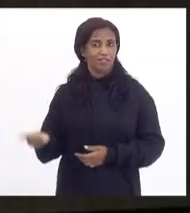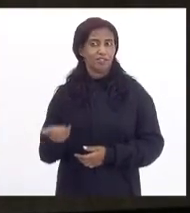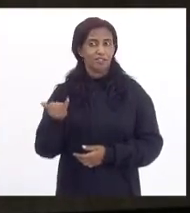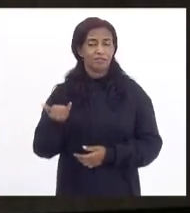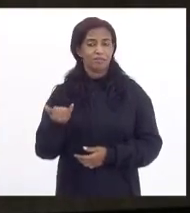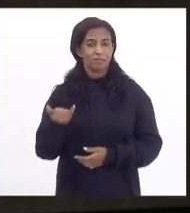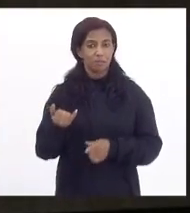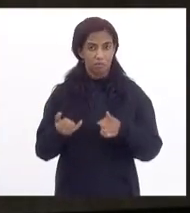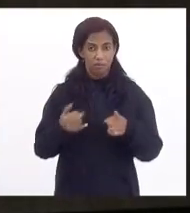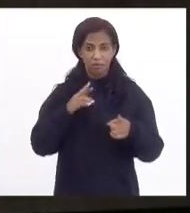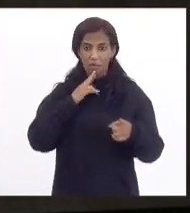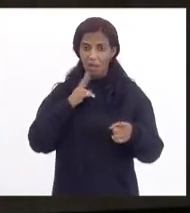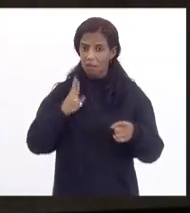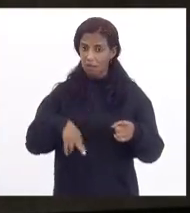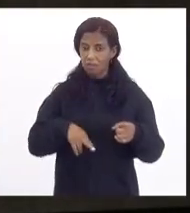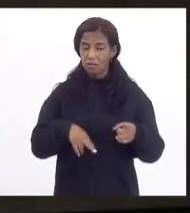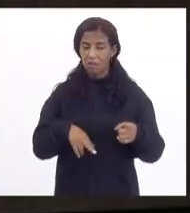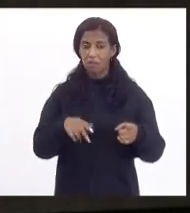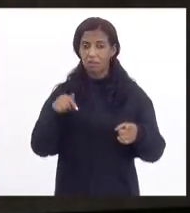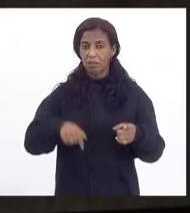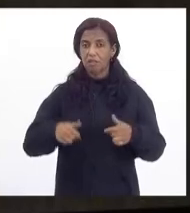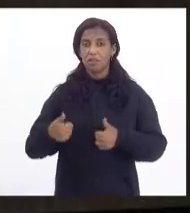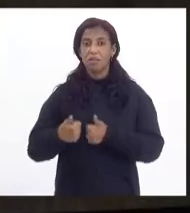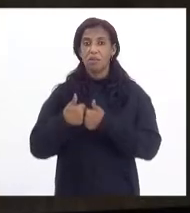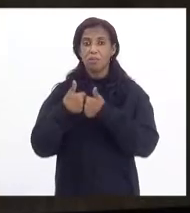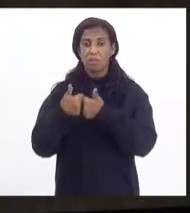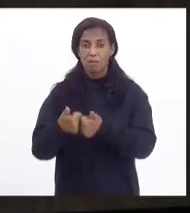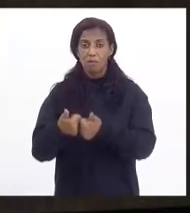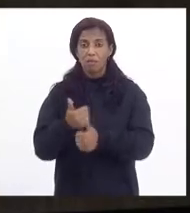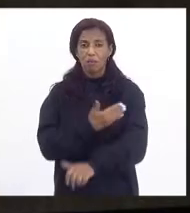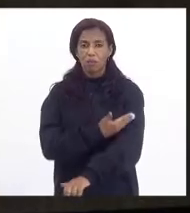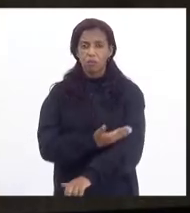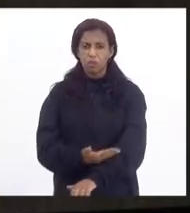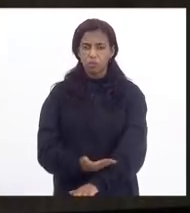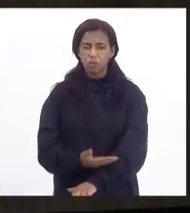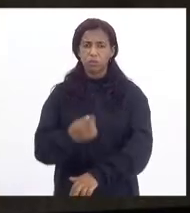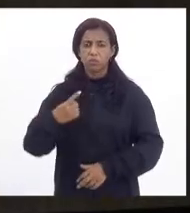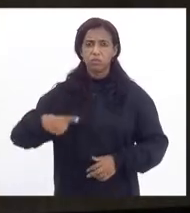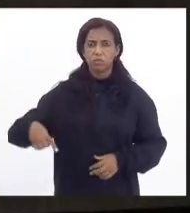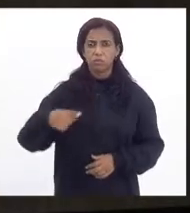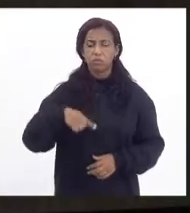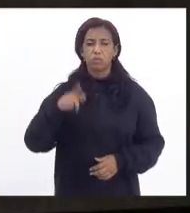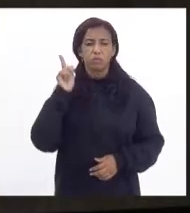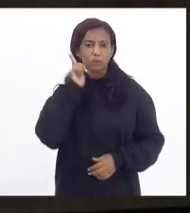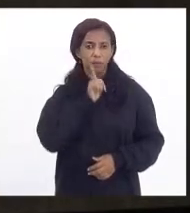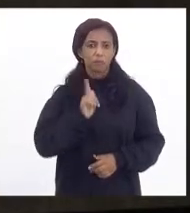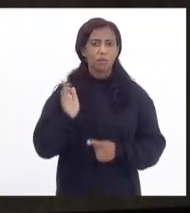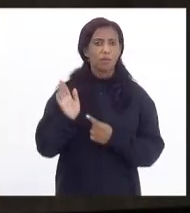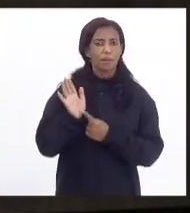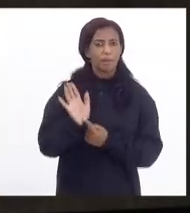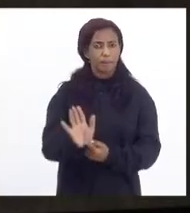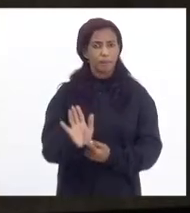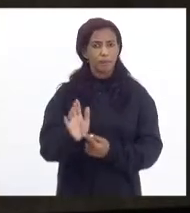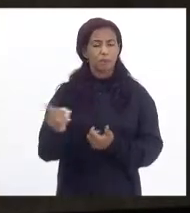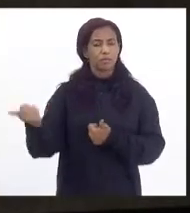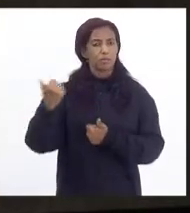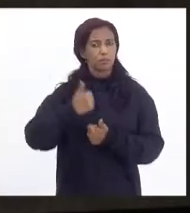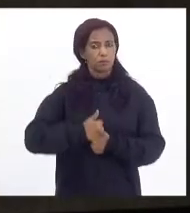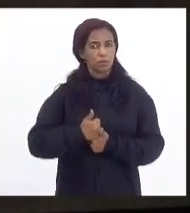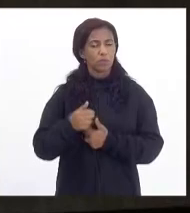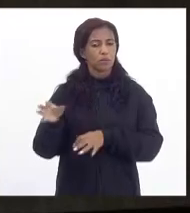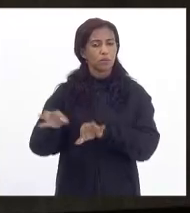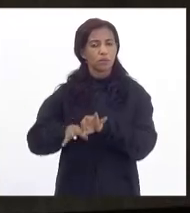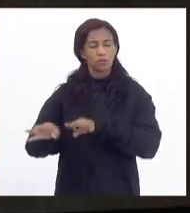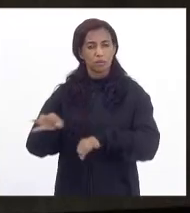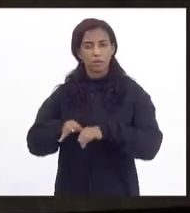O deputado Luiz Paulo tem razão. Aliás, este é o melhor hábito, que nós consigamos apresentar um substitutivo de um